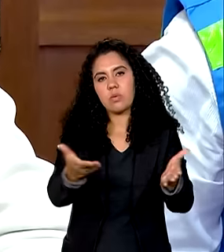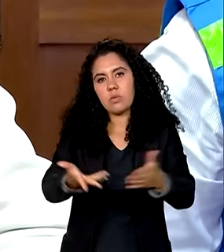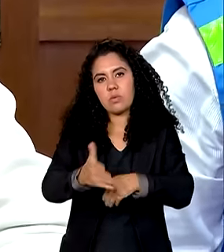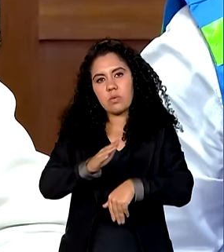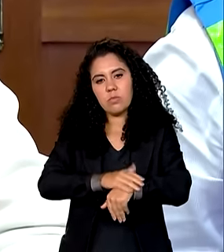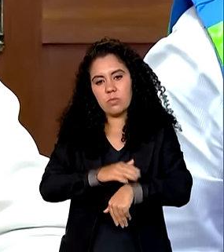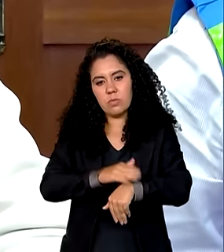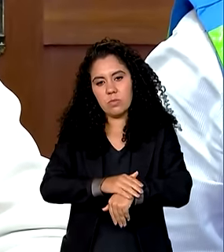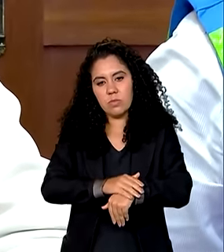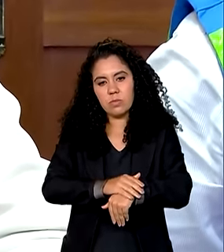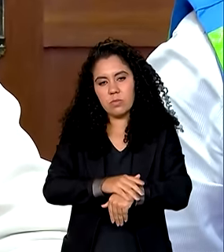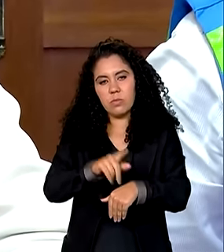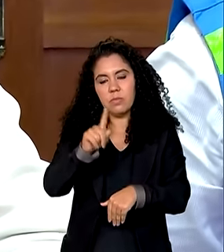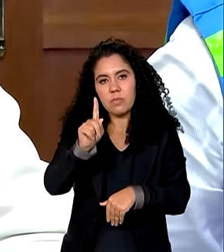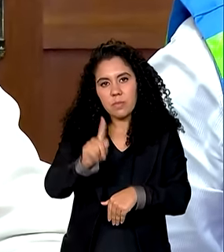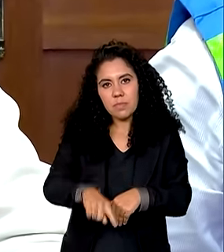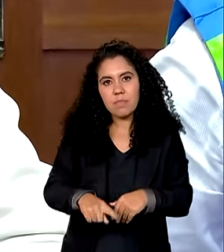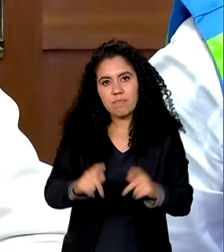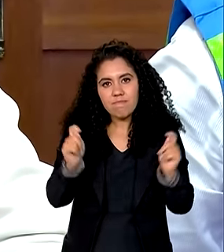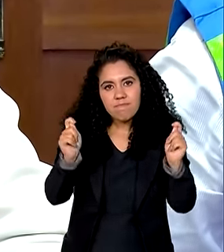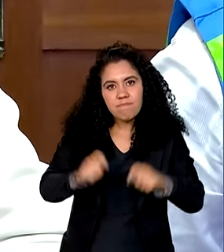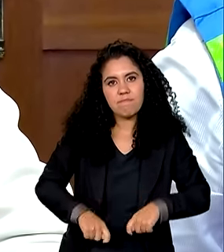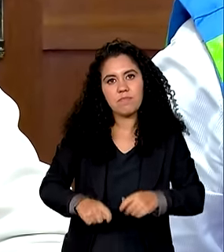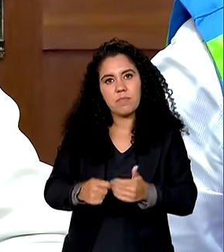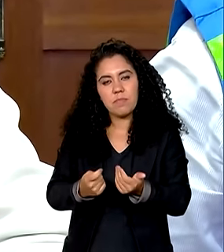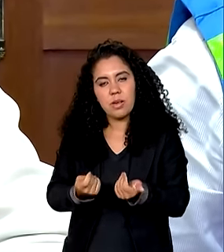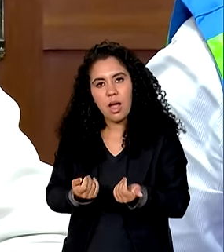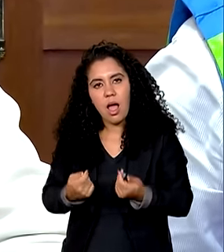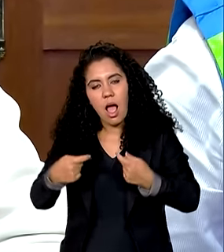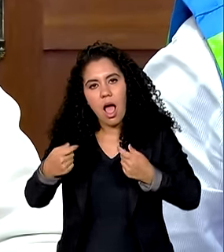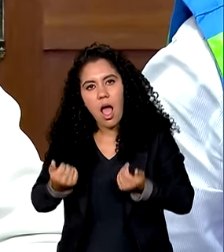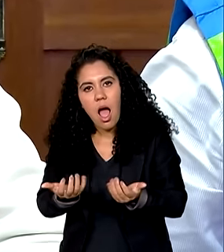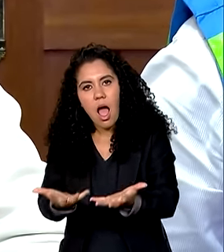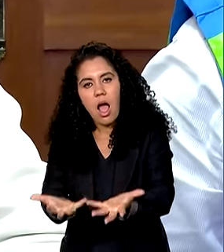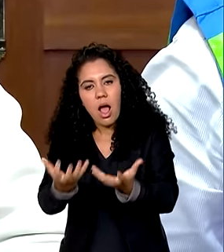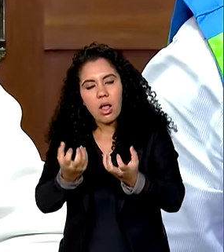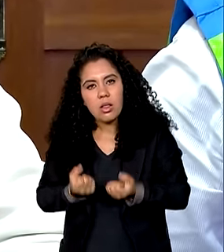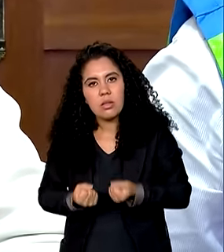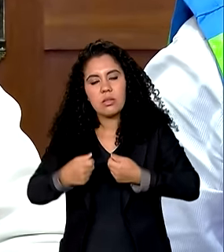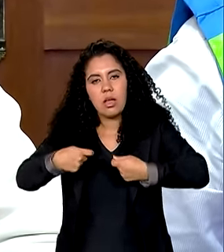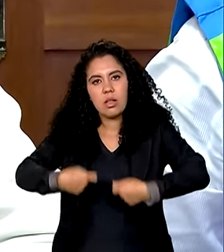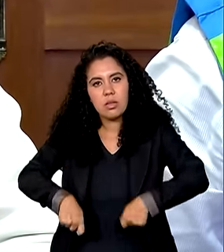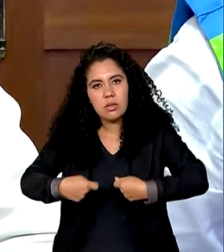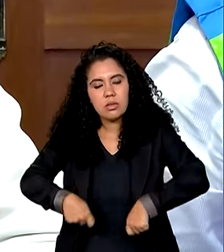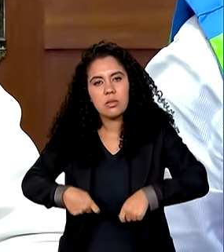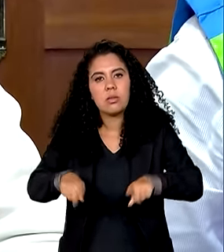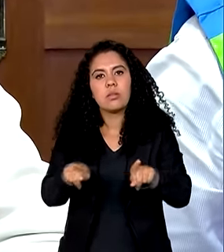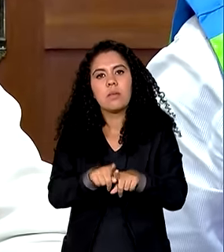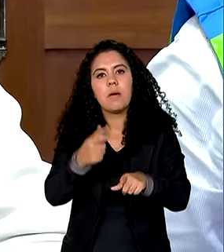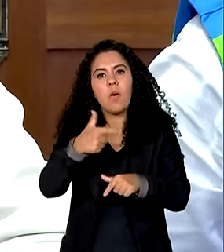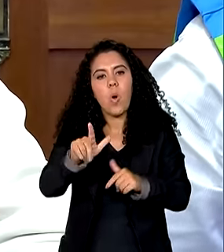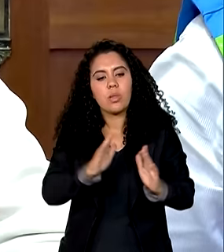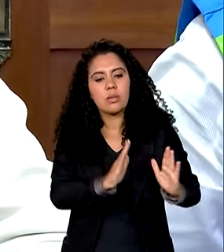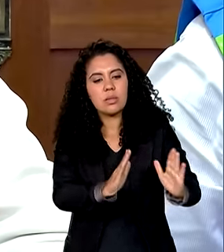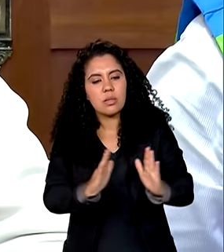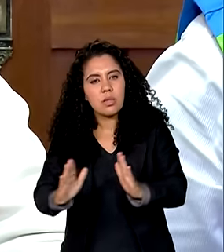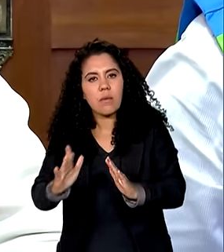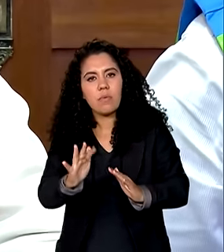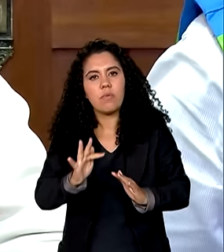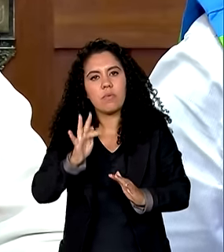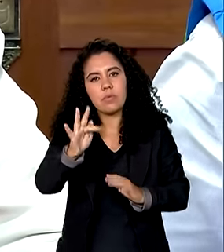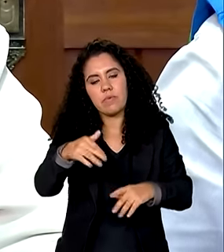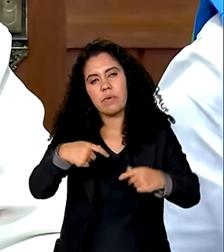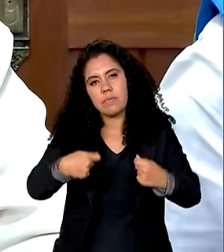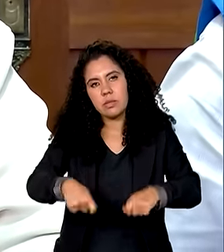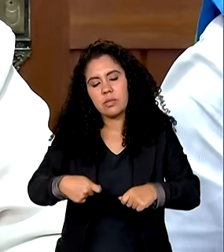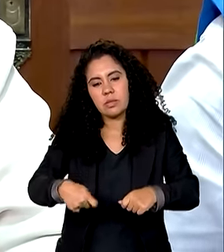efetivo ele é suficiente para a das demandas e se há possibilidade de encaminhar mais profissionais para outras etapas que a gente sabe que vem pela frente como por exemplo